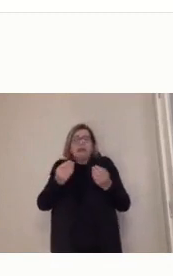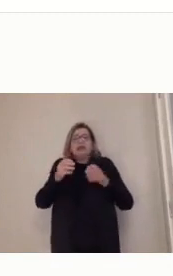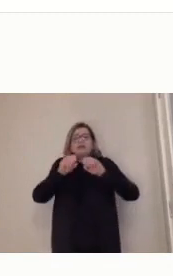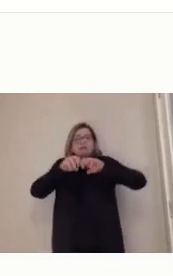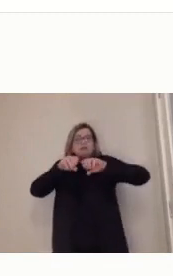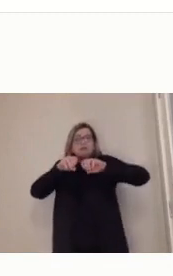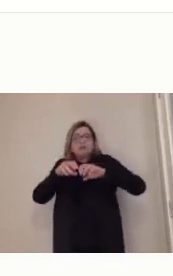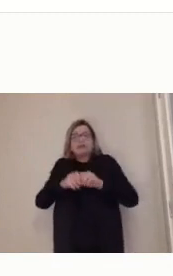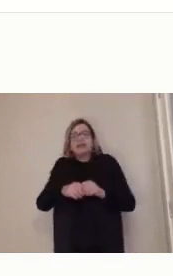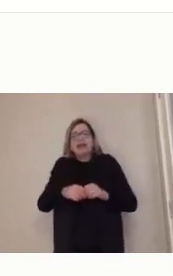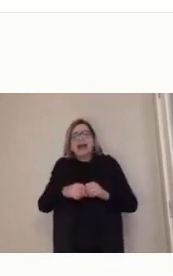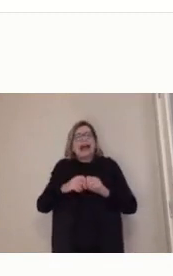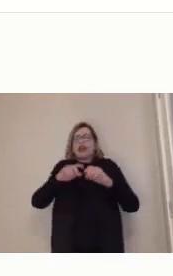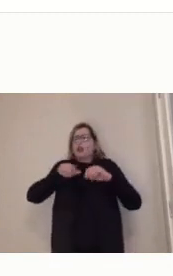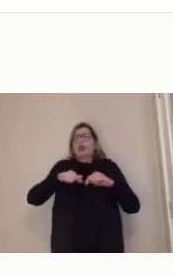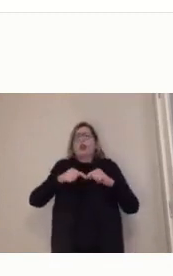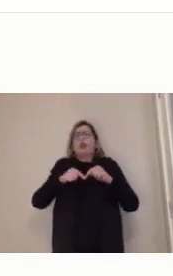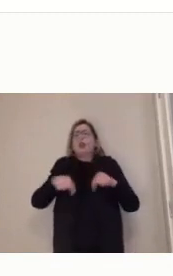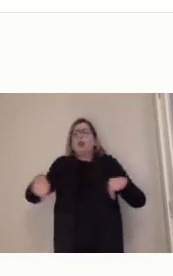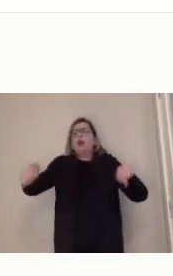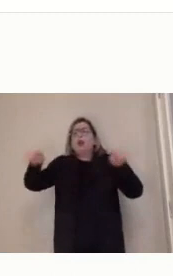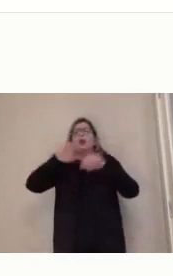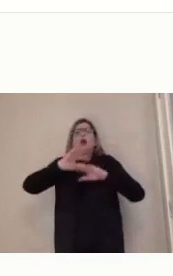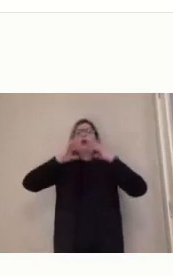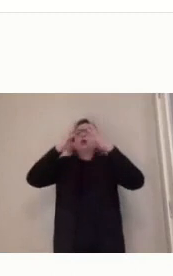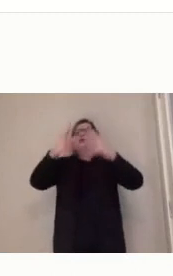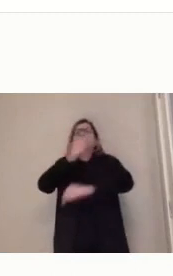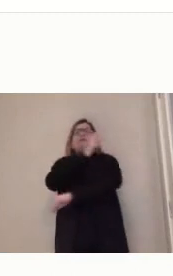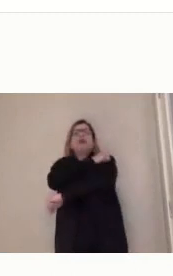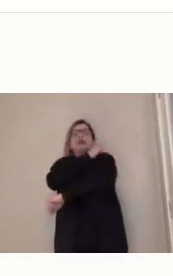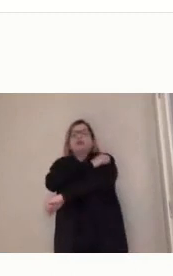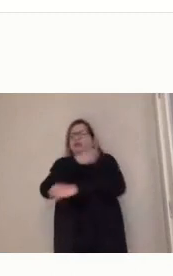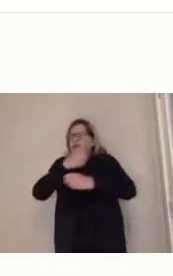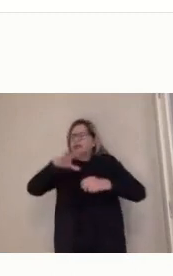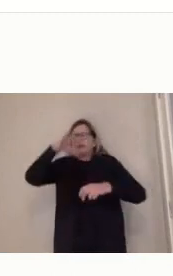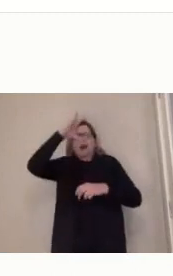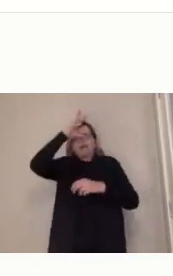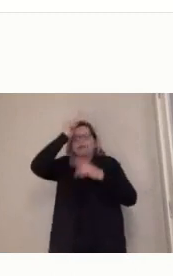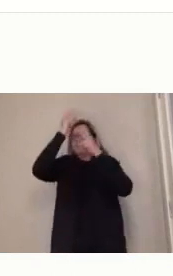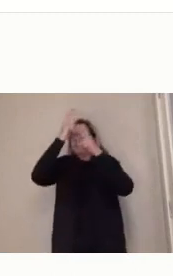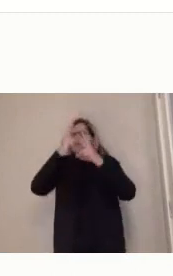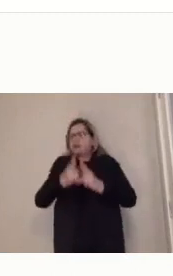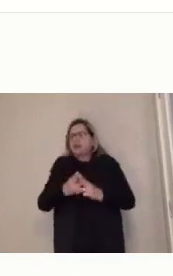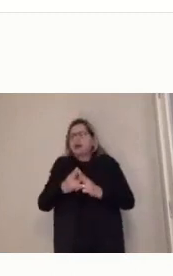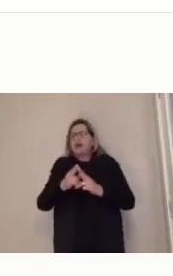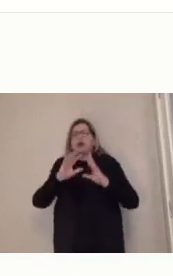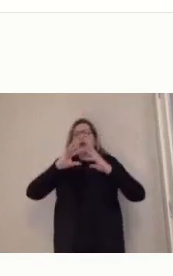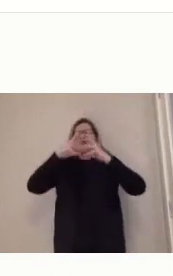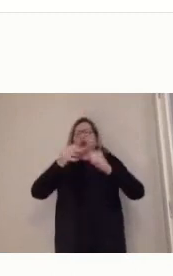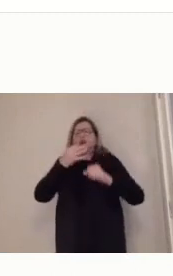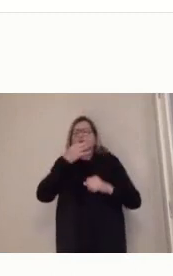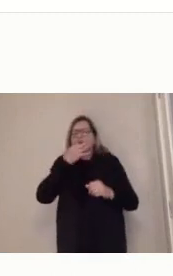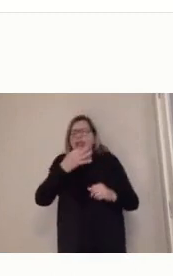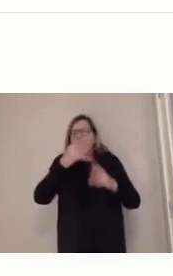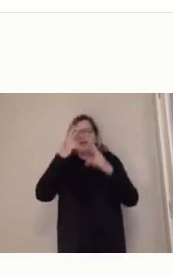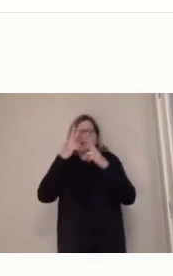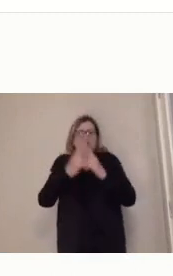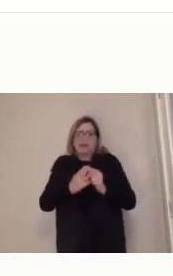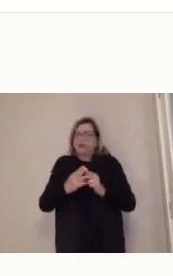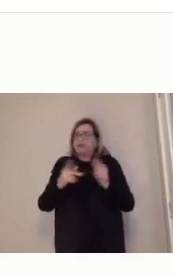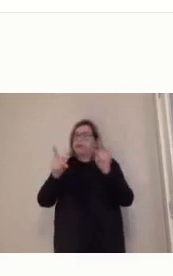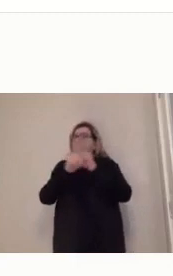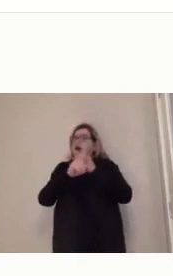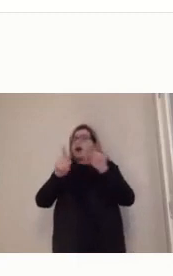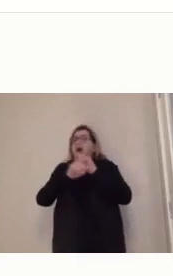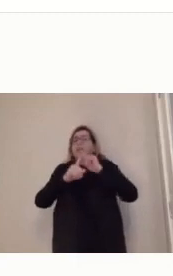forma e têm que aprender do mesmo modelo, cada um aprende de uma forma, cada um pensa de uma forma e a gente tem que aprender